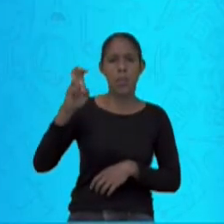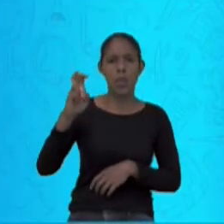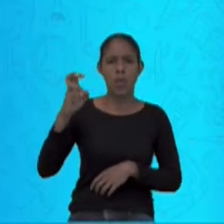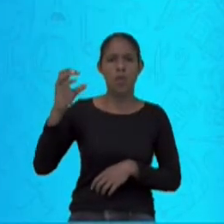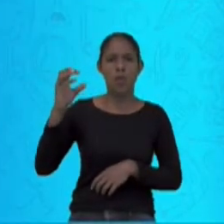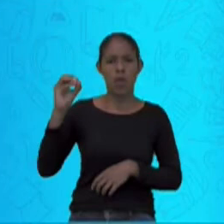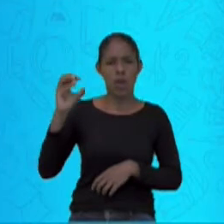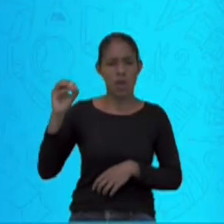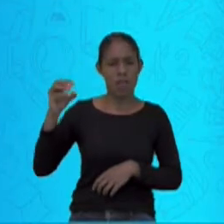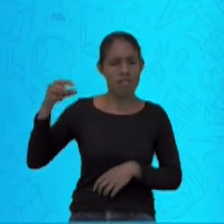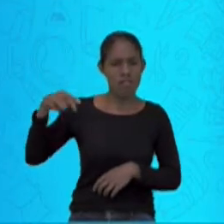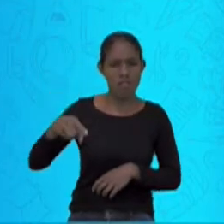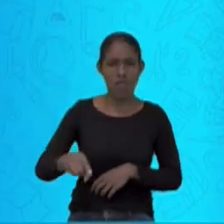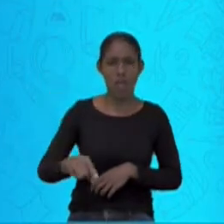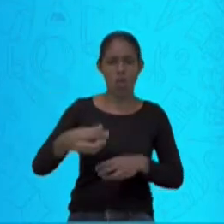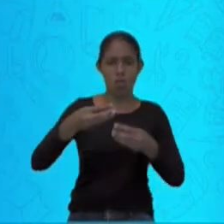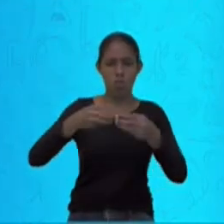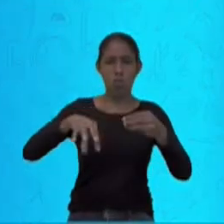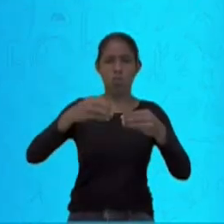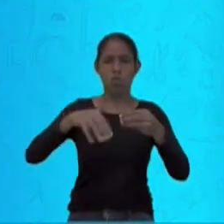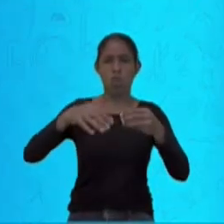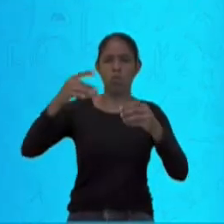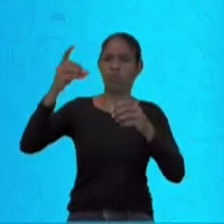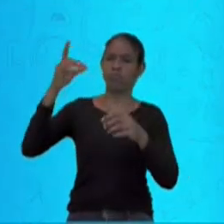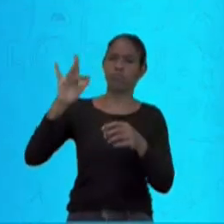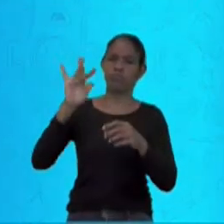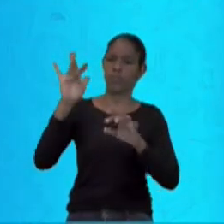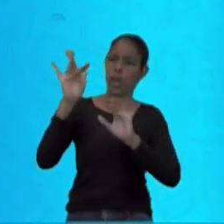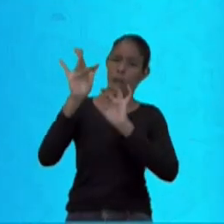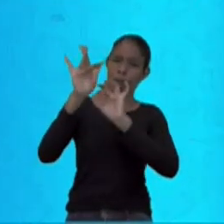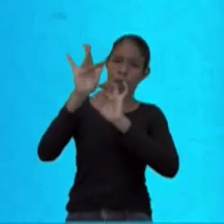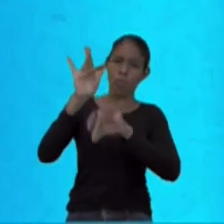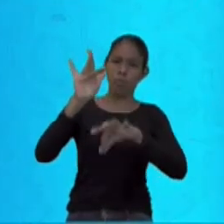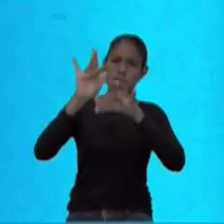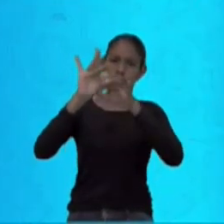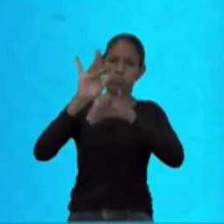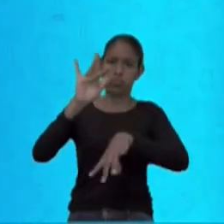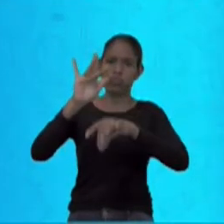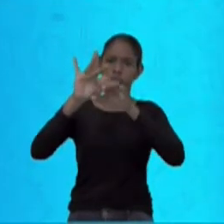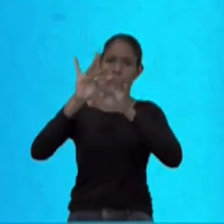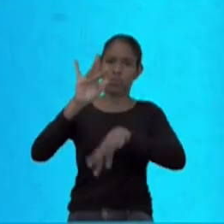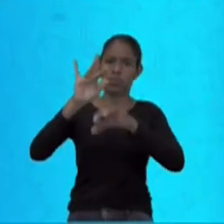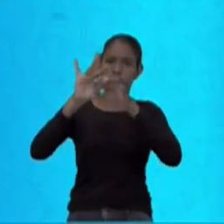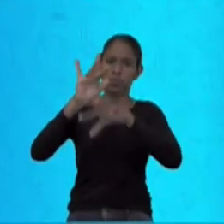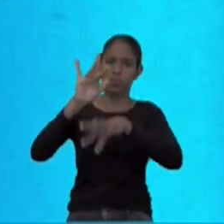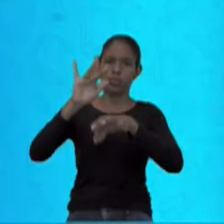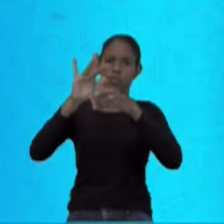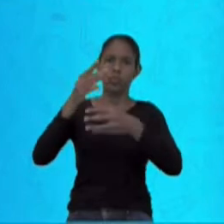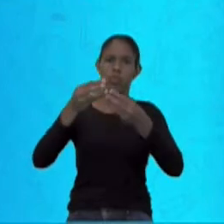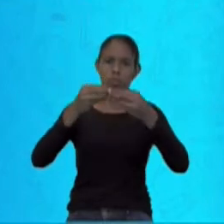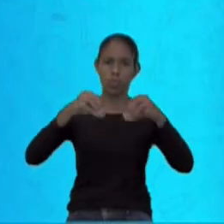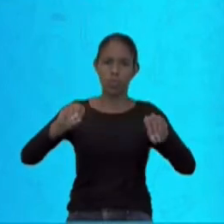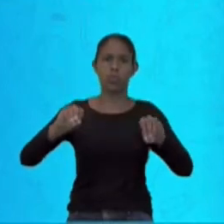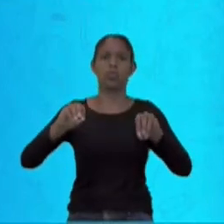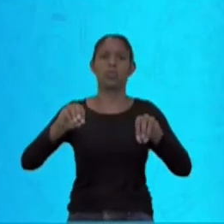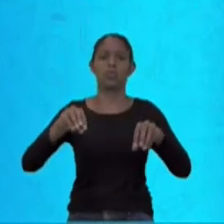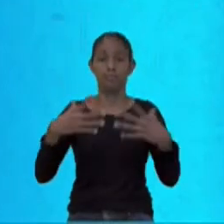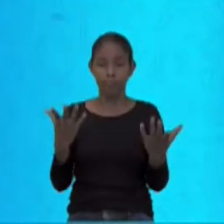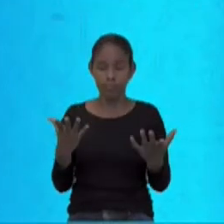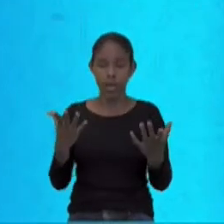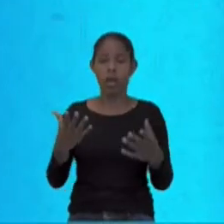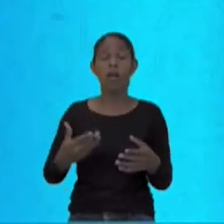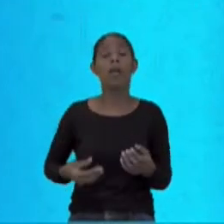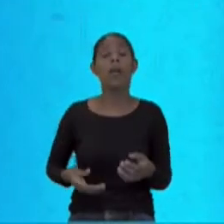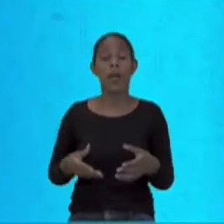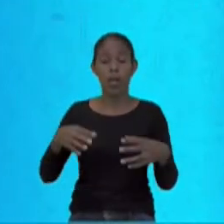princípio de que cada fêmea produz 1.500 ovos e que esses ovos também podem nascer